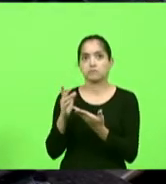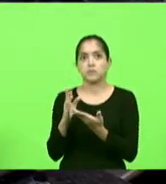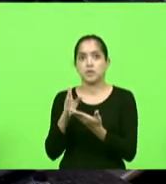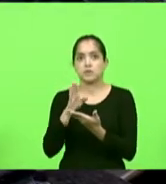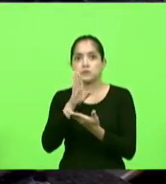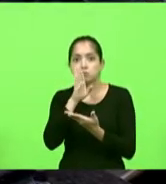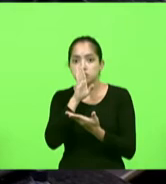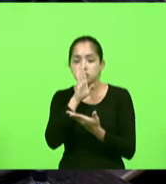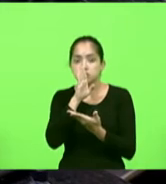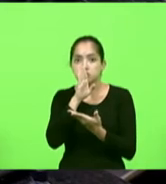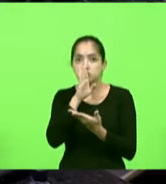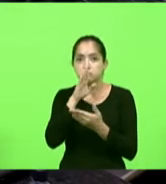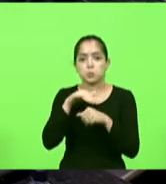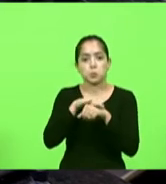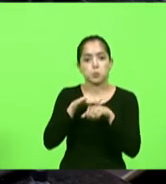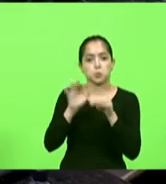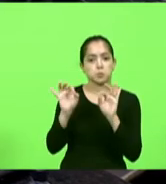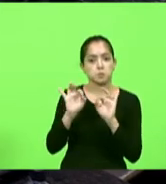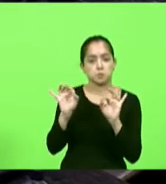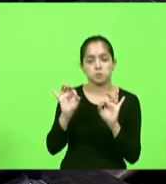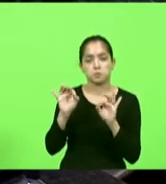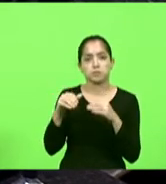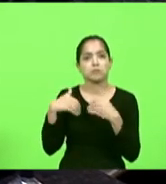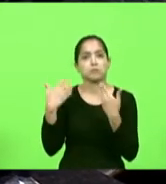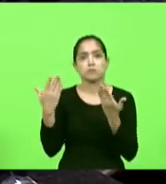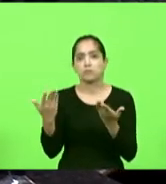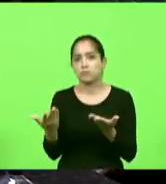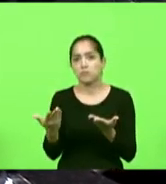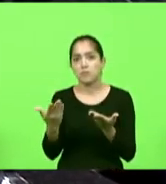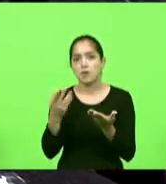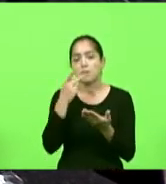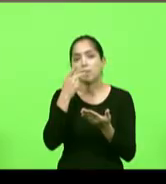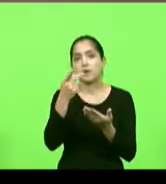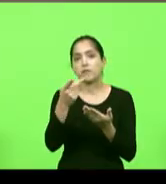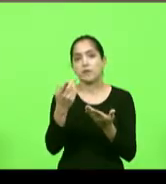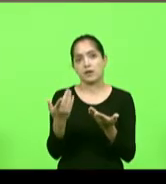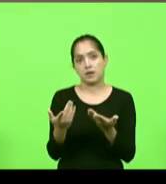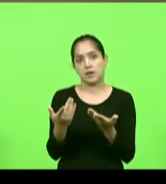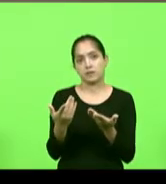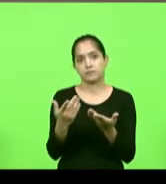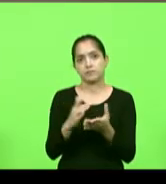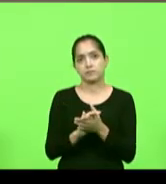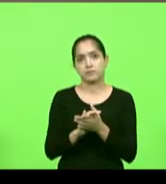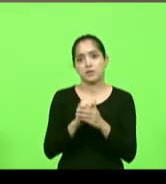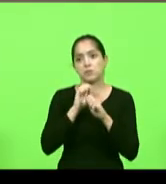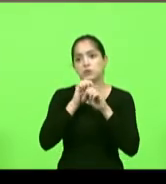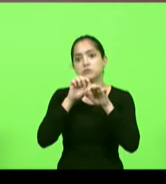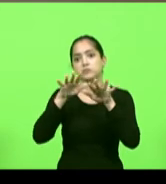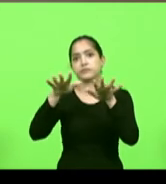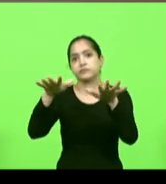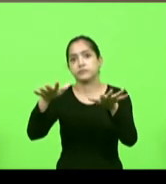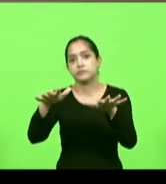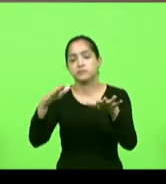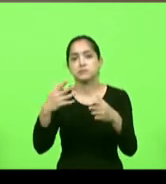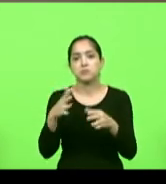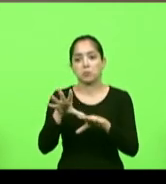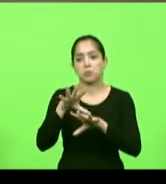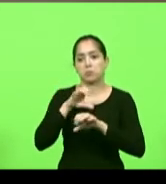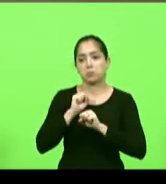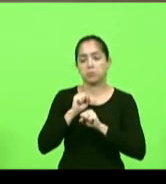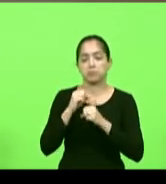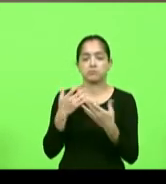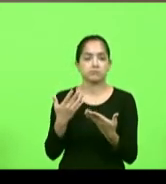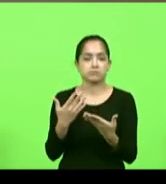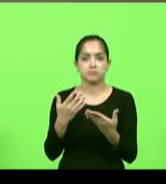conversar com a pessoa ao lado qual é o argumento científico para dizer que isso é um foco de contaminação então eu preciso esclarecer isso